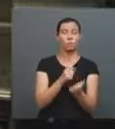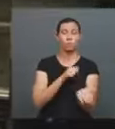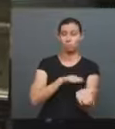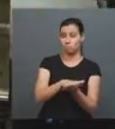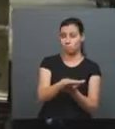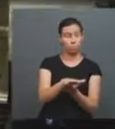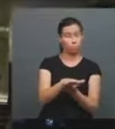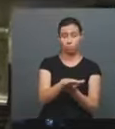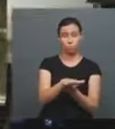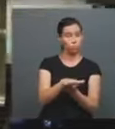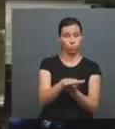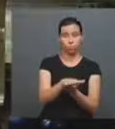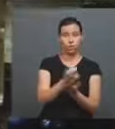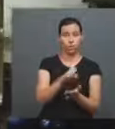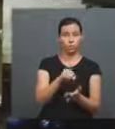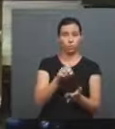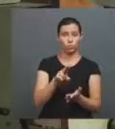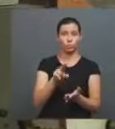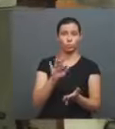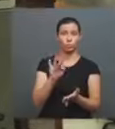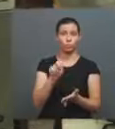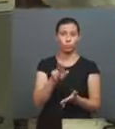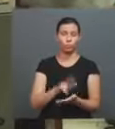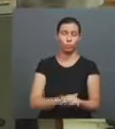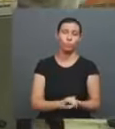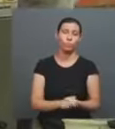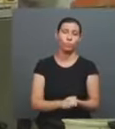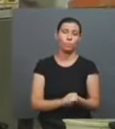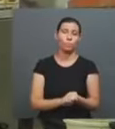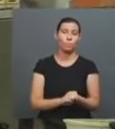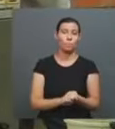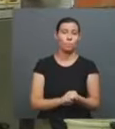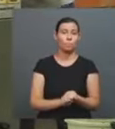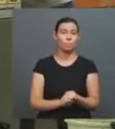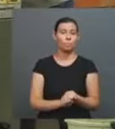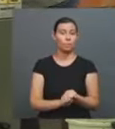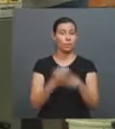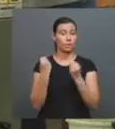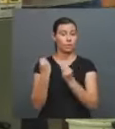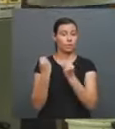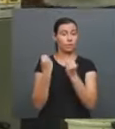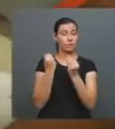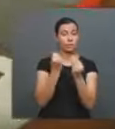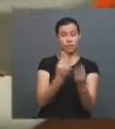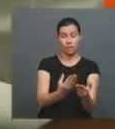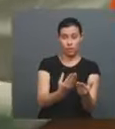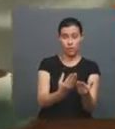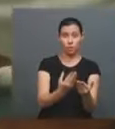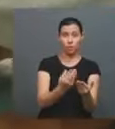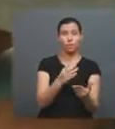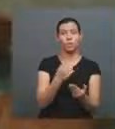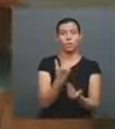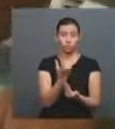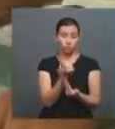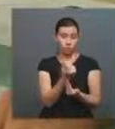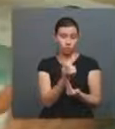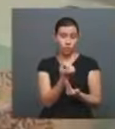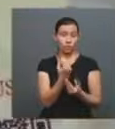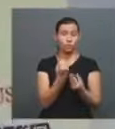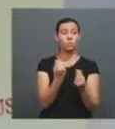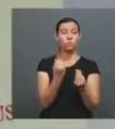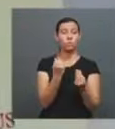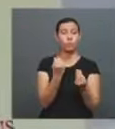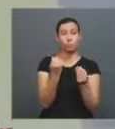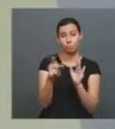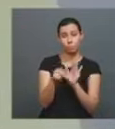publicadas pela Edufo. Em contrapartida, cedem os direitos patrimoniais, ou seja, não recebem pela venda de exemplares.